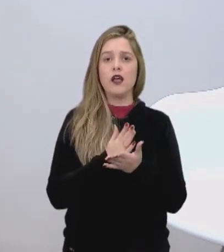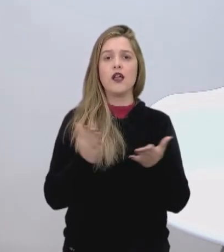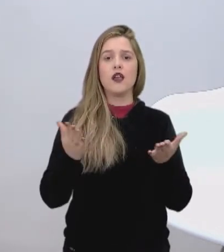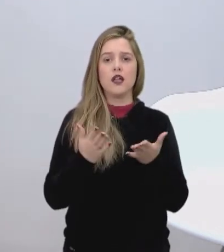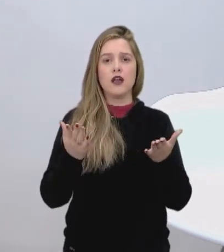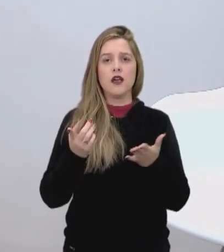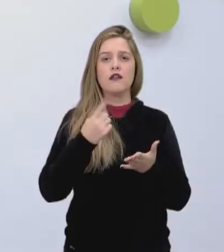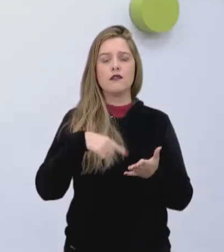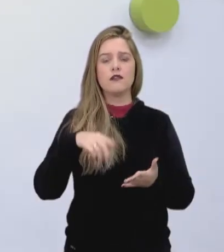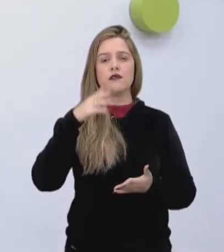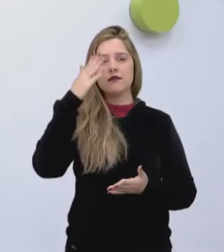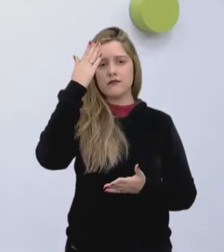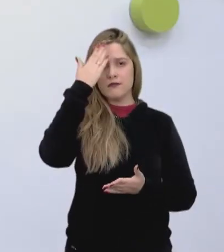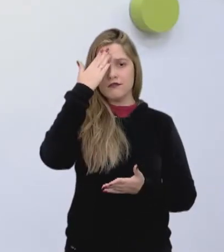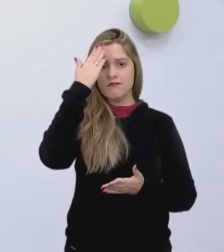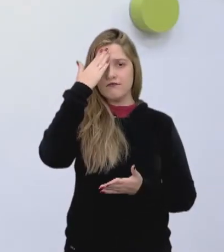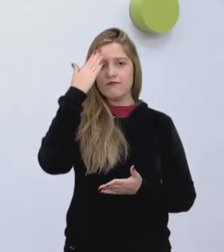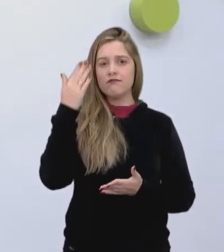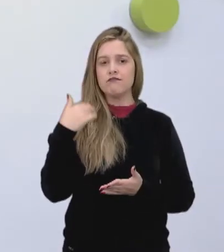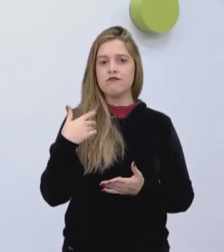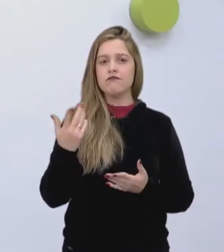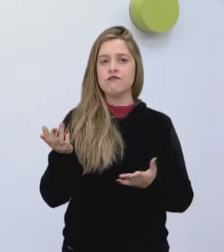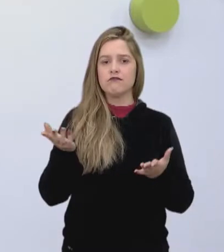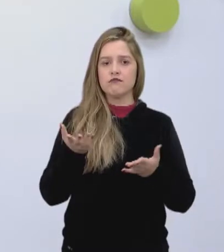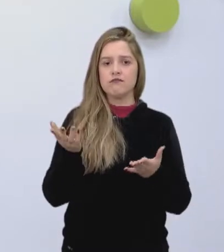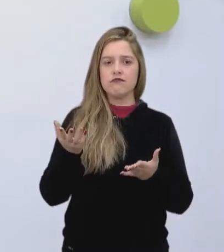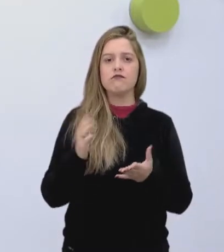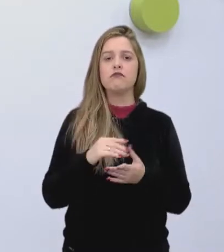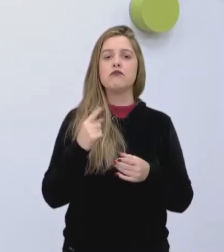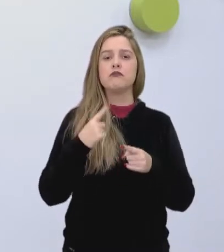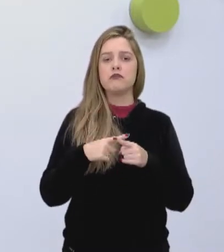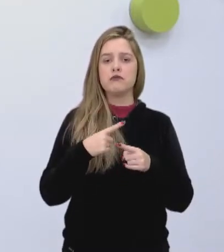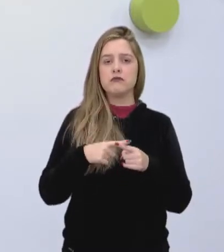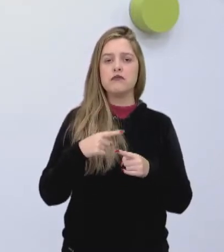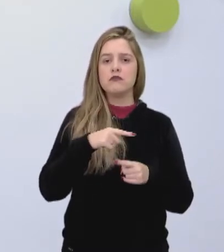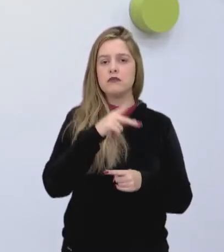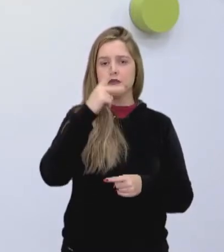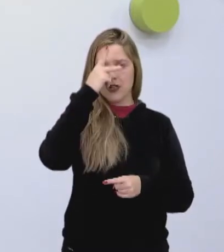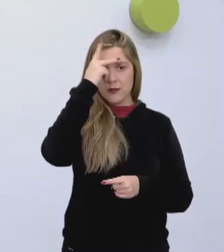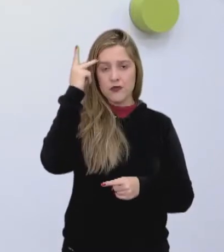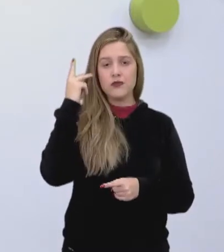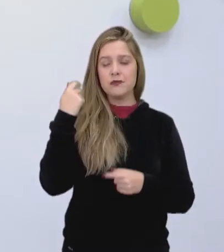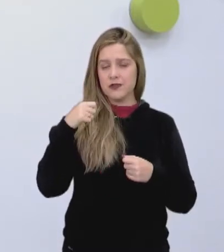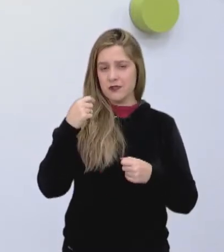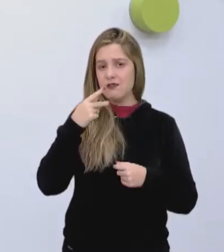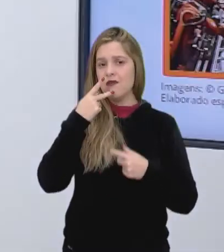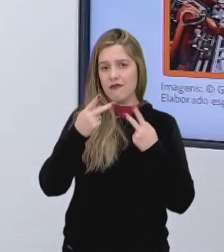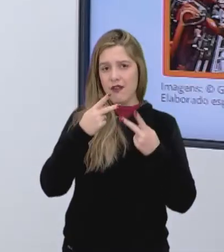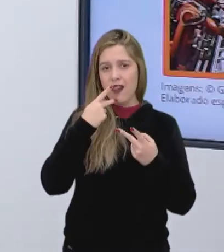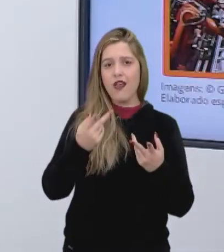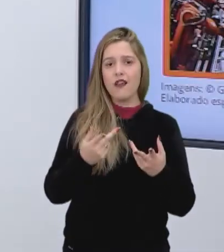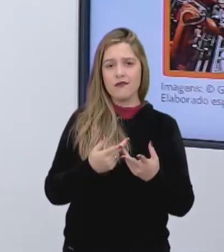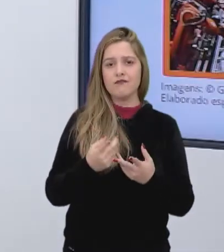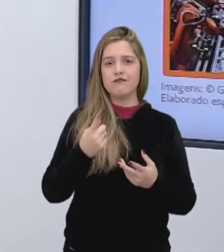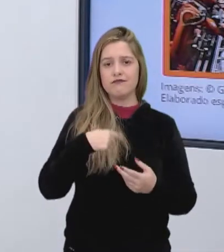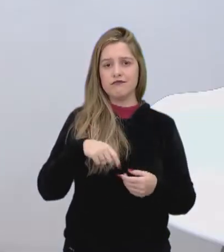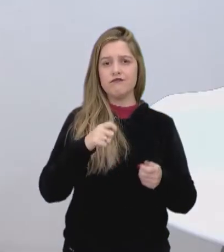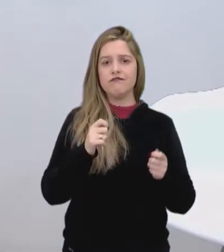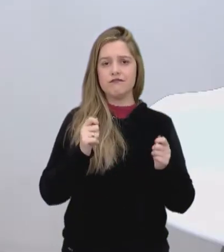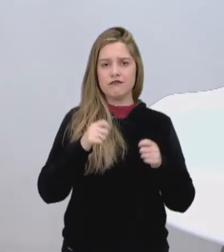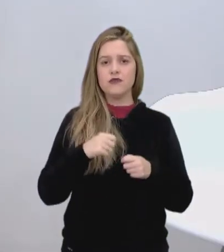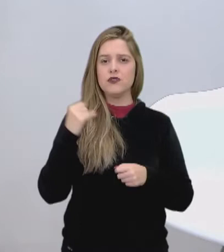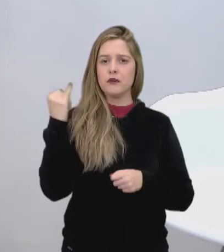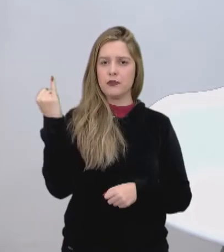abre-nos a demanda é. O que vai acontecer com o trabalho humano? Porque as pessoas precisam de trabalho. E que é tão importante. E que é tão